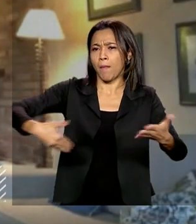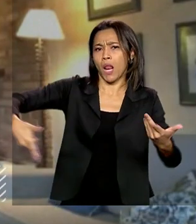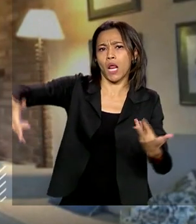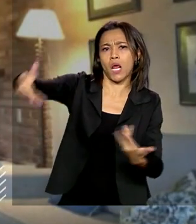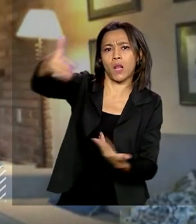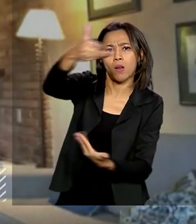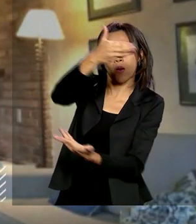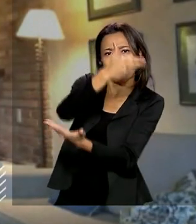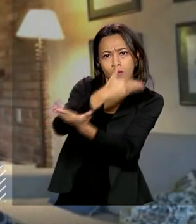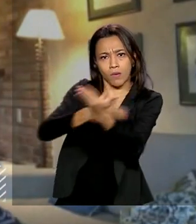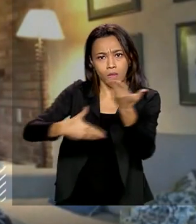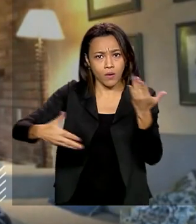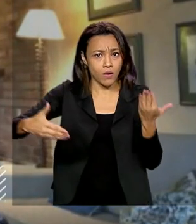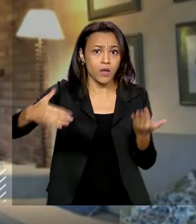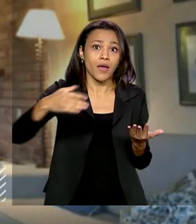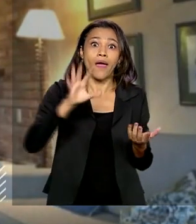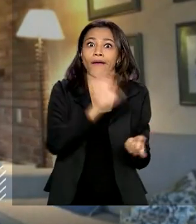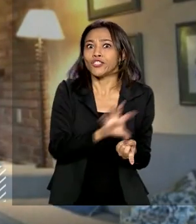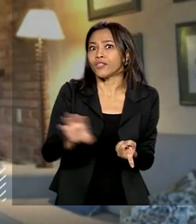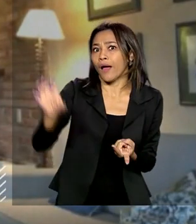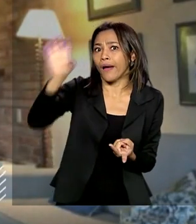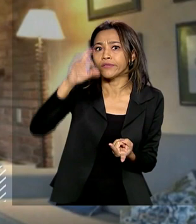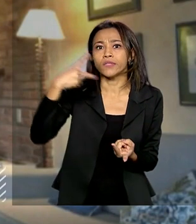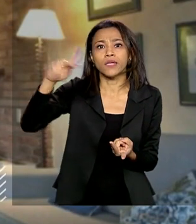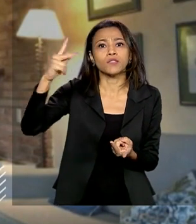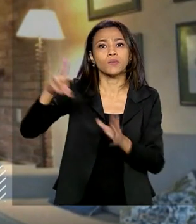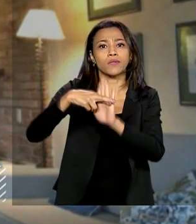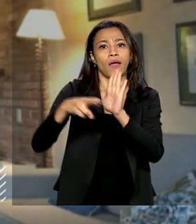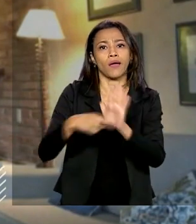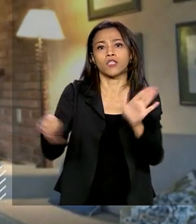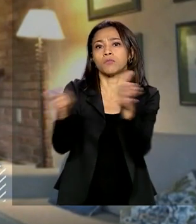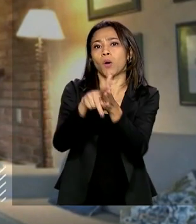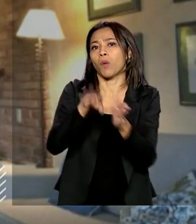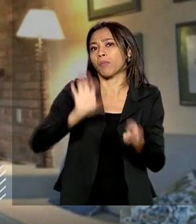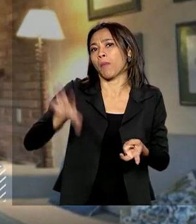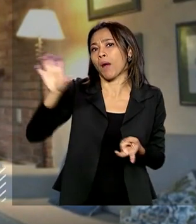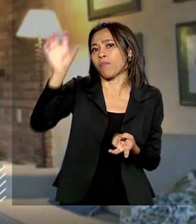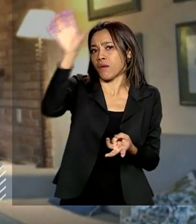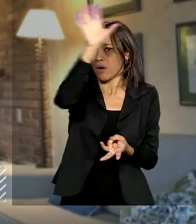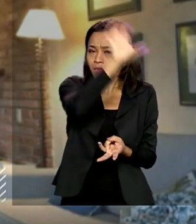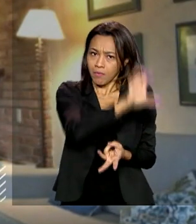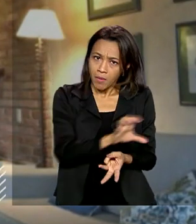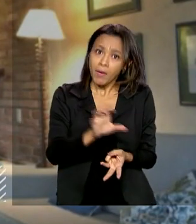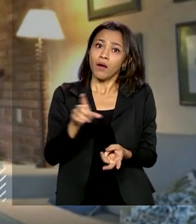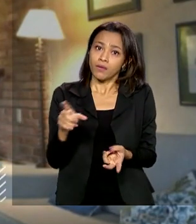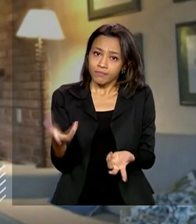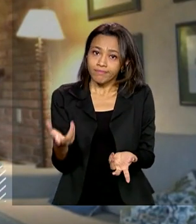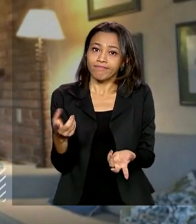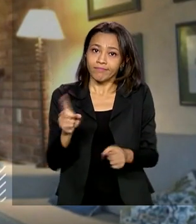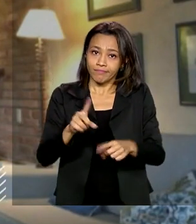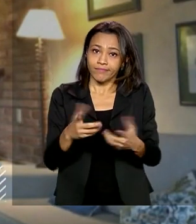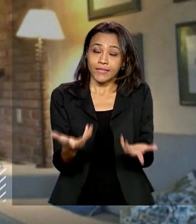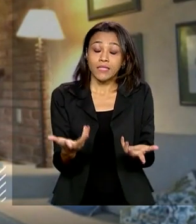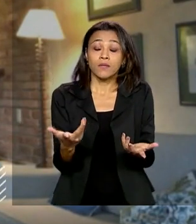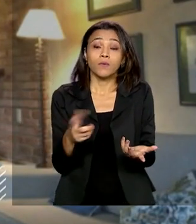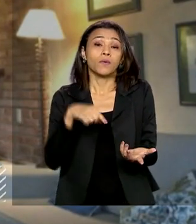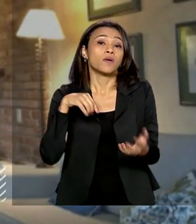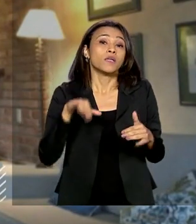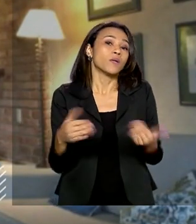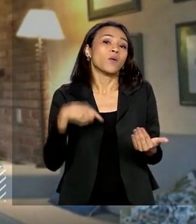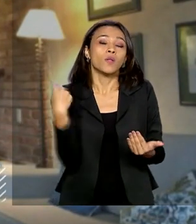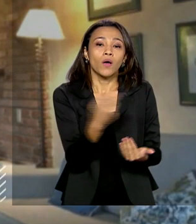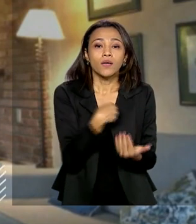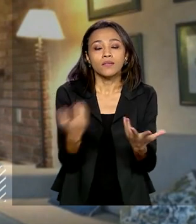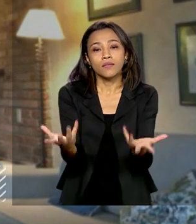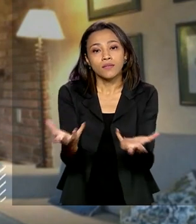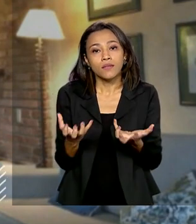nacional. Ele é estadual e aí você tem até a cobrança de imposto de fronteira. Então, nós